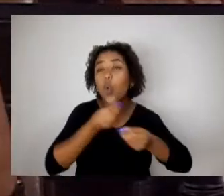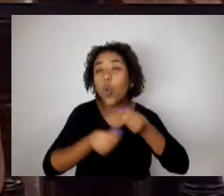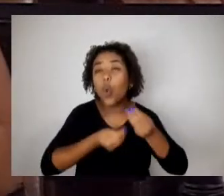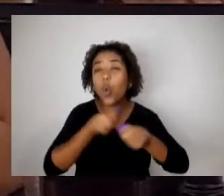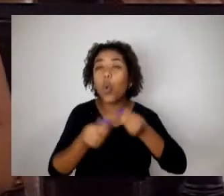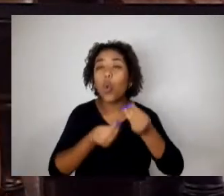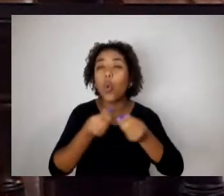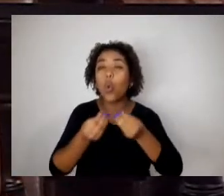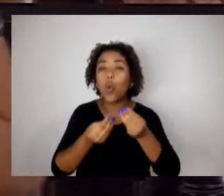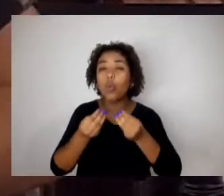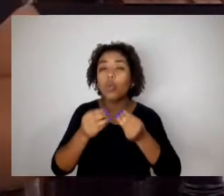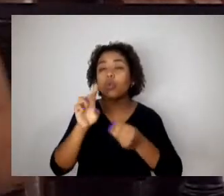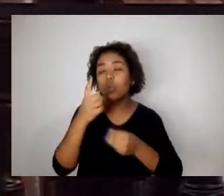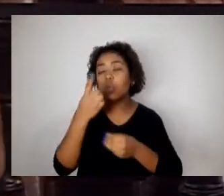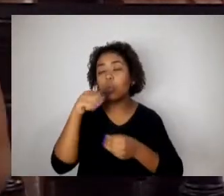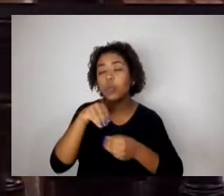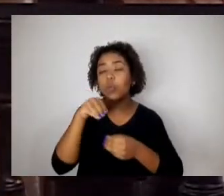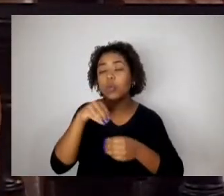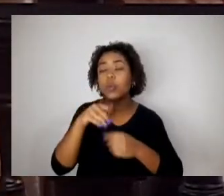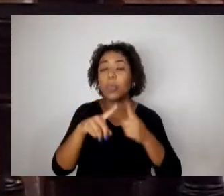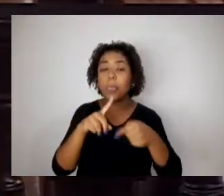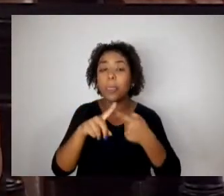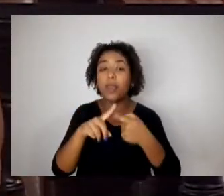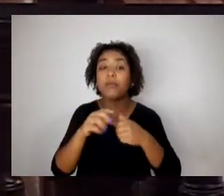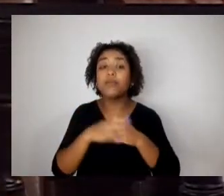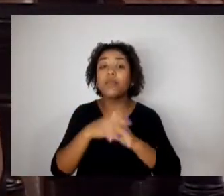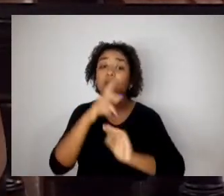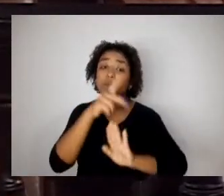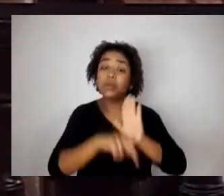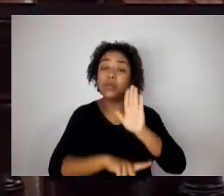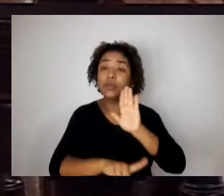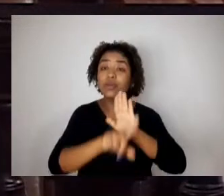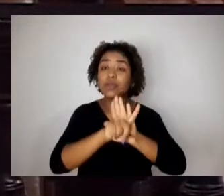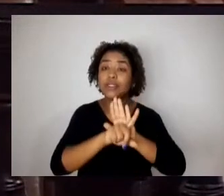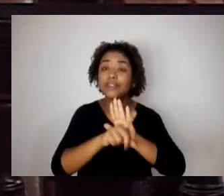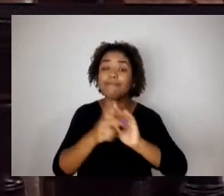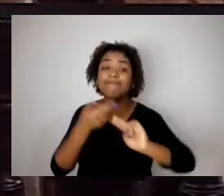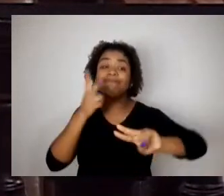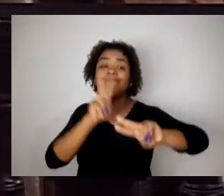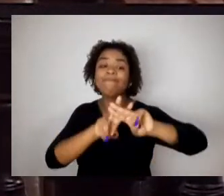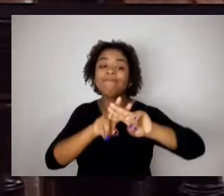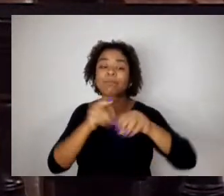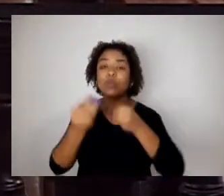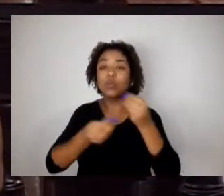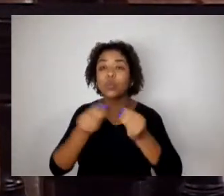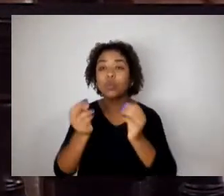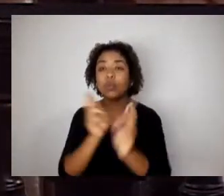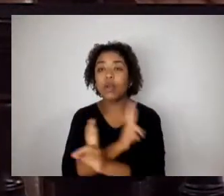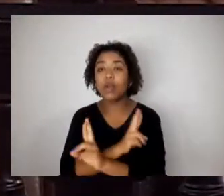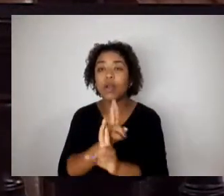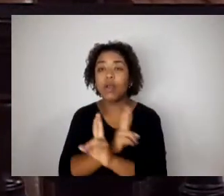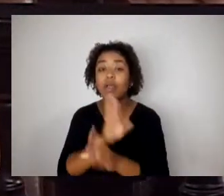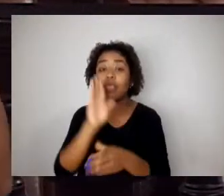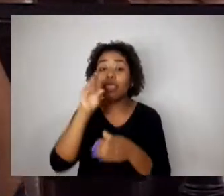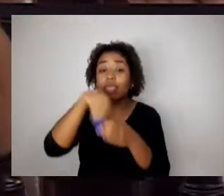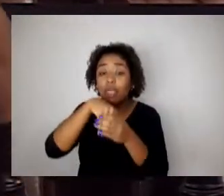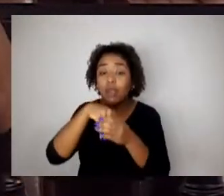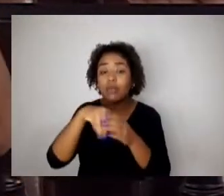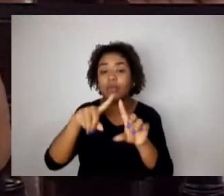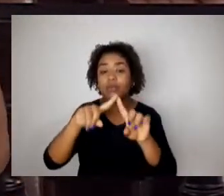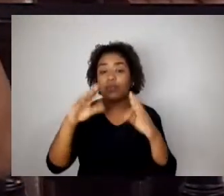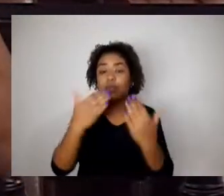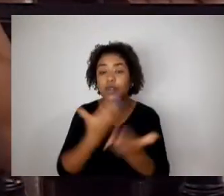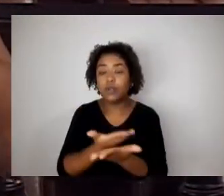minuto, o presente. É um projeto de lei que engessa a forma de se relacionar dentro dos espaços escolares, inclusive em desrespeito